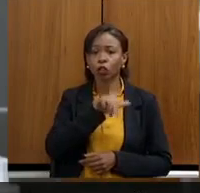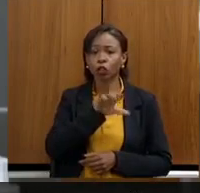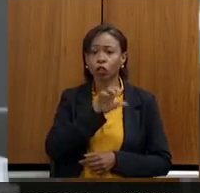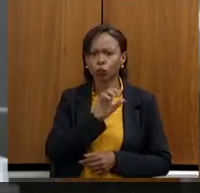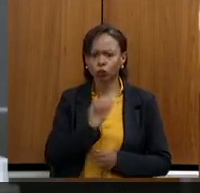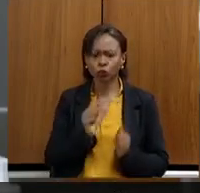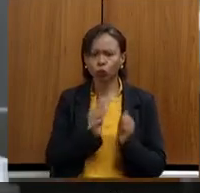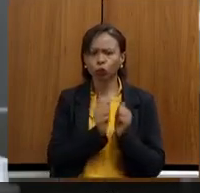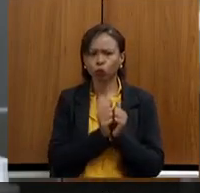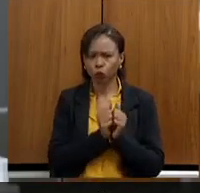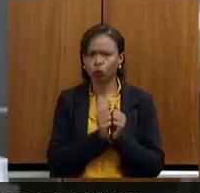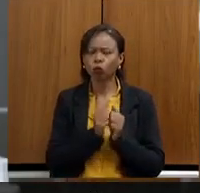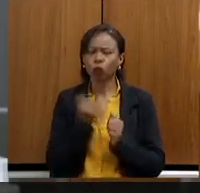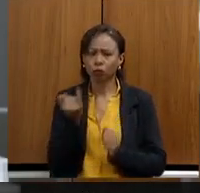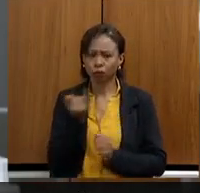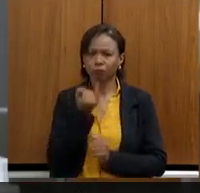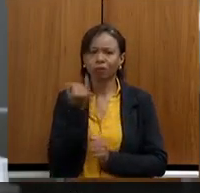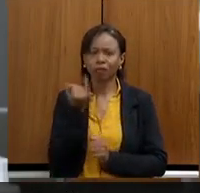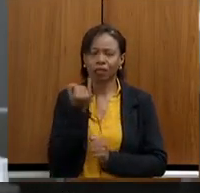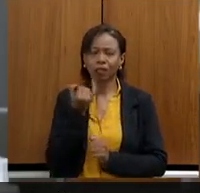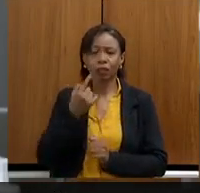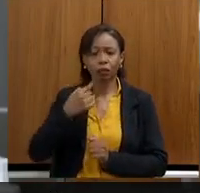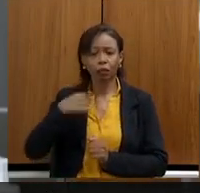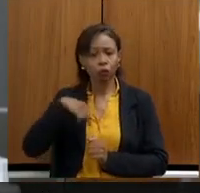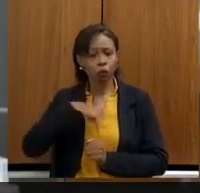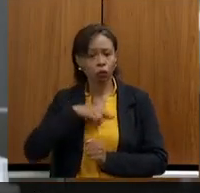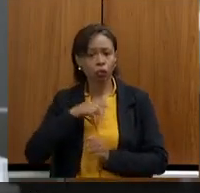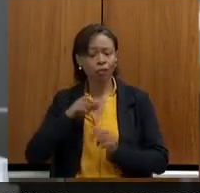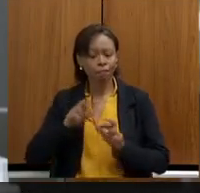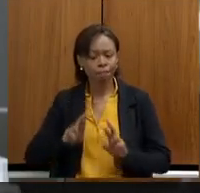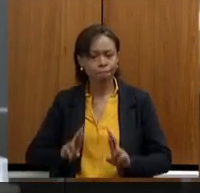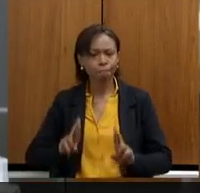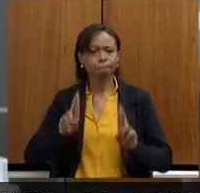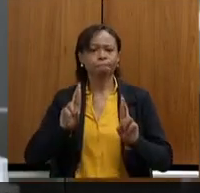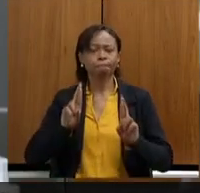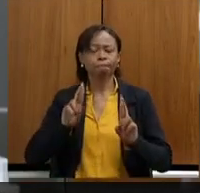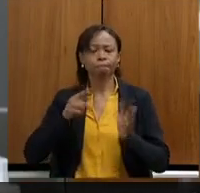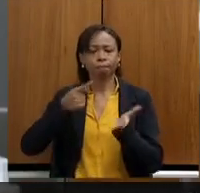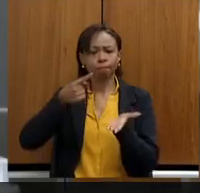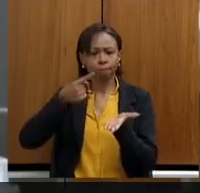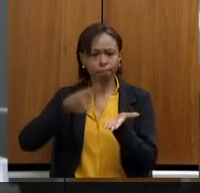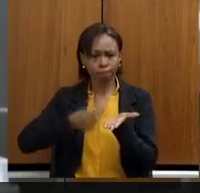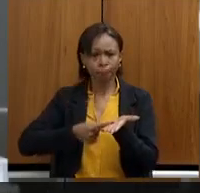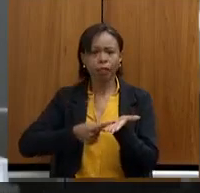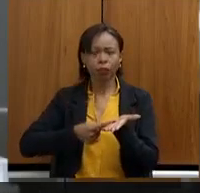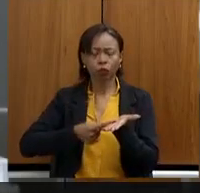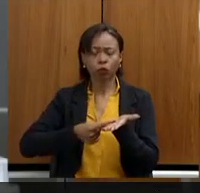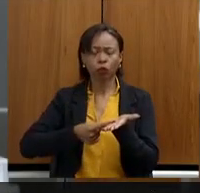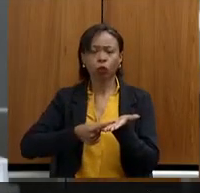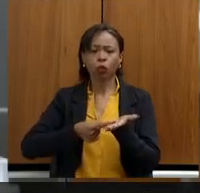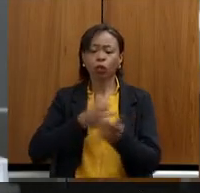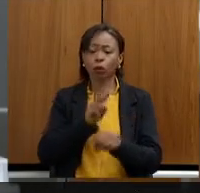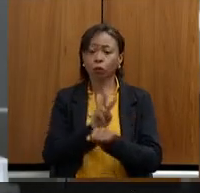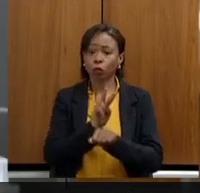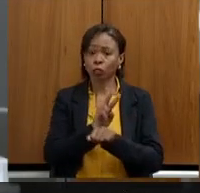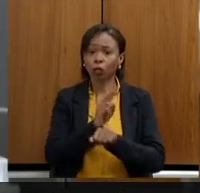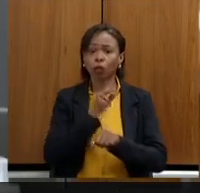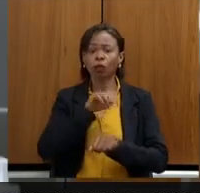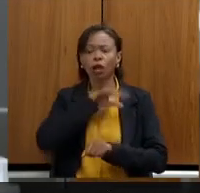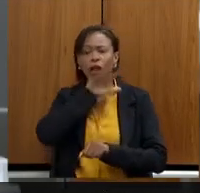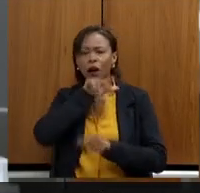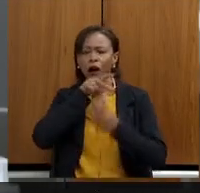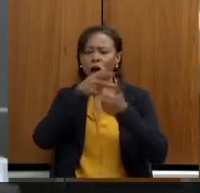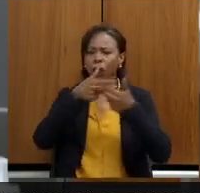muito importante, e nós assumimos compromissos públicos de proteção da biodiversidade no nosso estado. Mas,